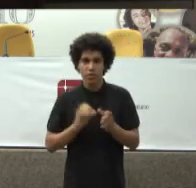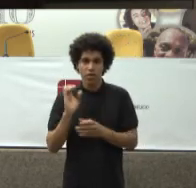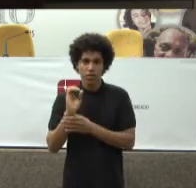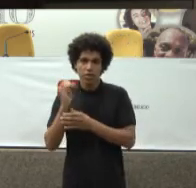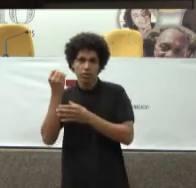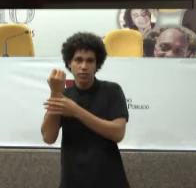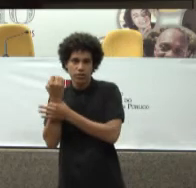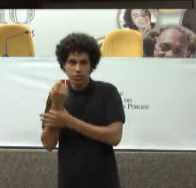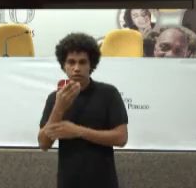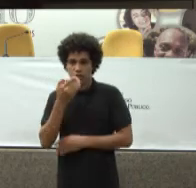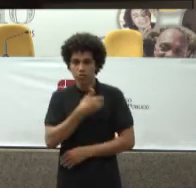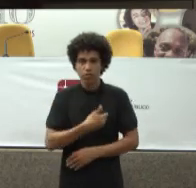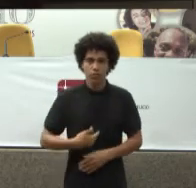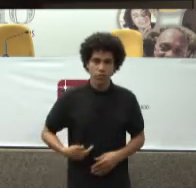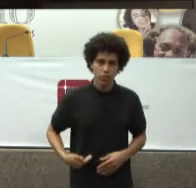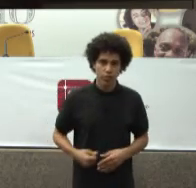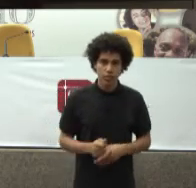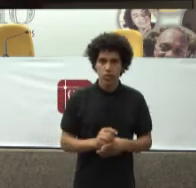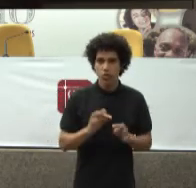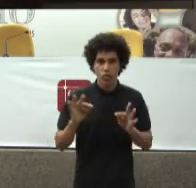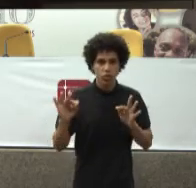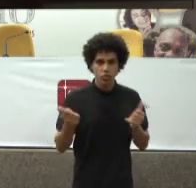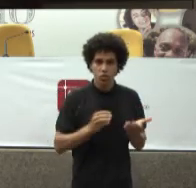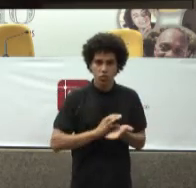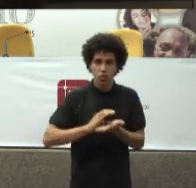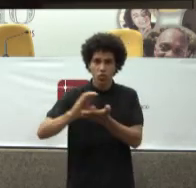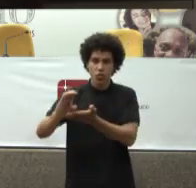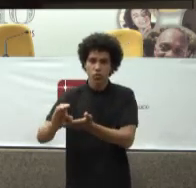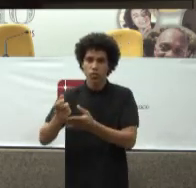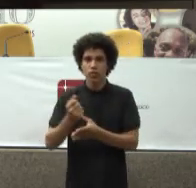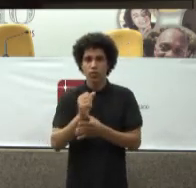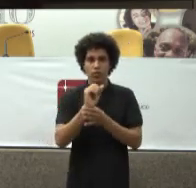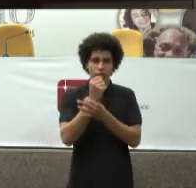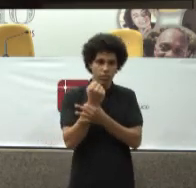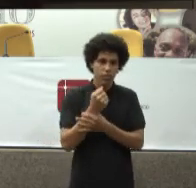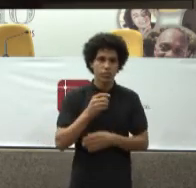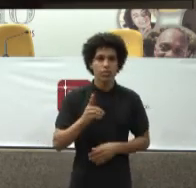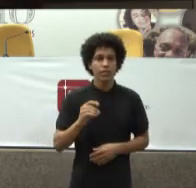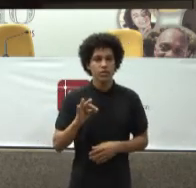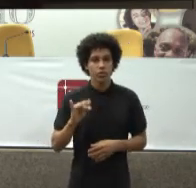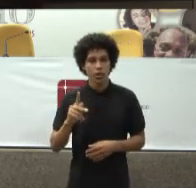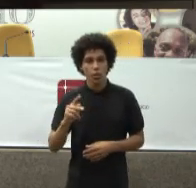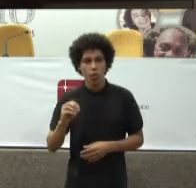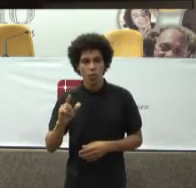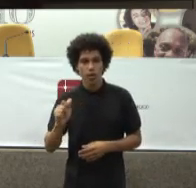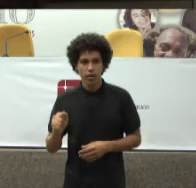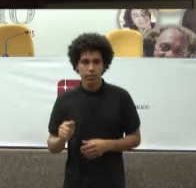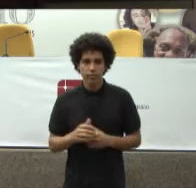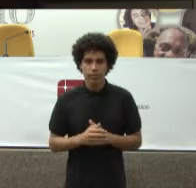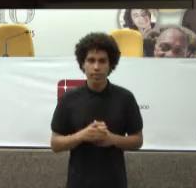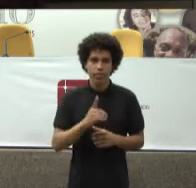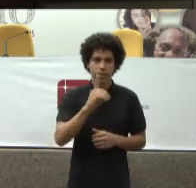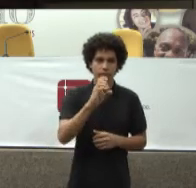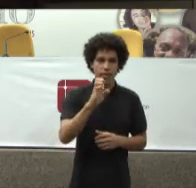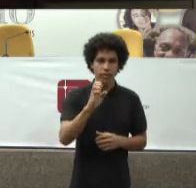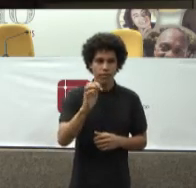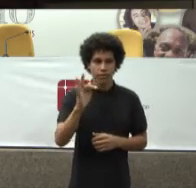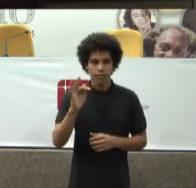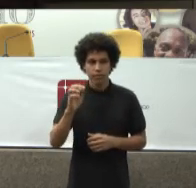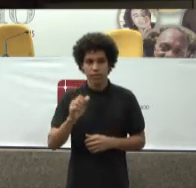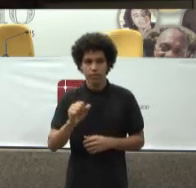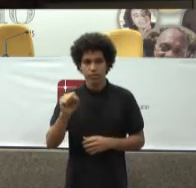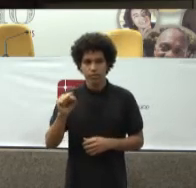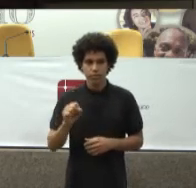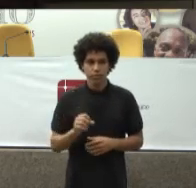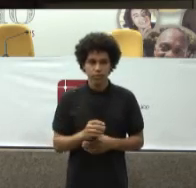59% de ações patrocinadas pela defensoria No Rio Grande do Sul 61,8% em Minas Gerais E no